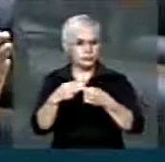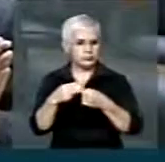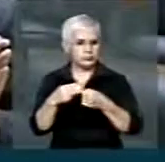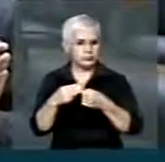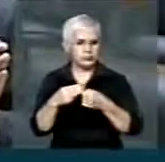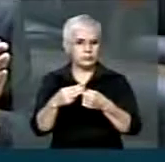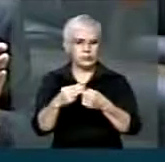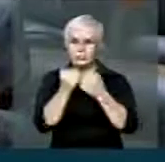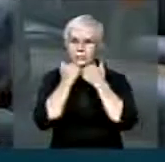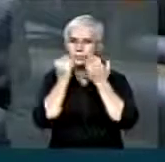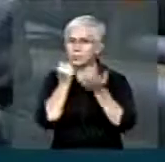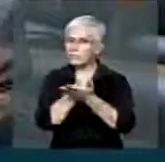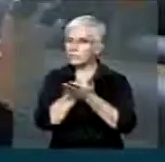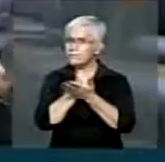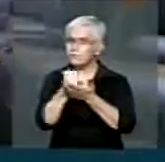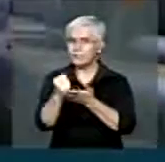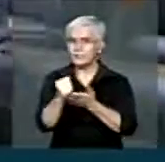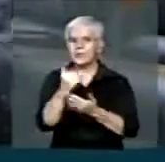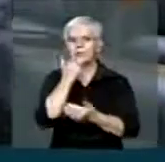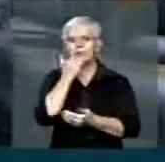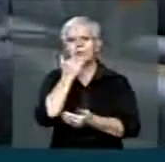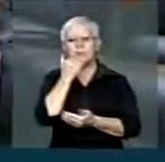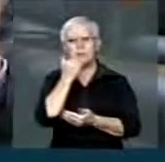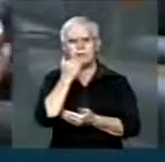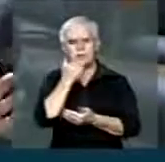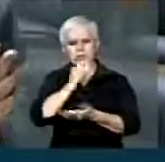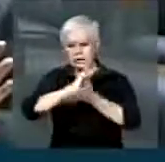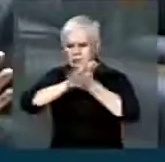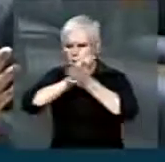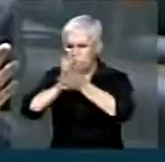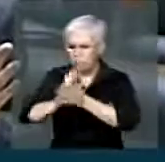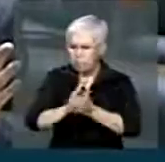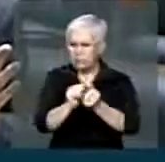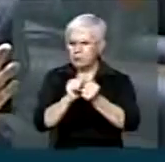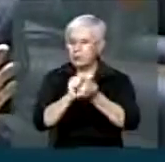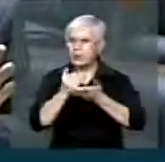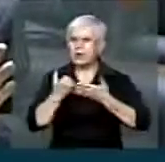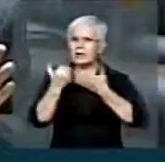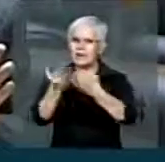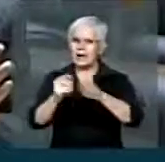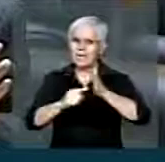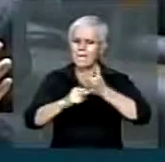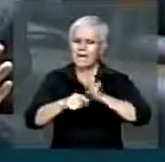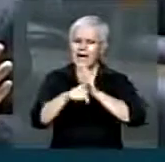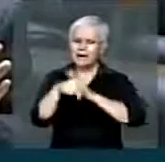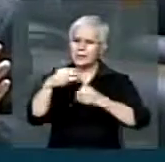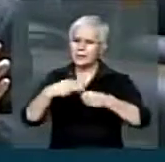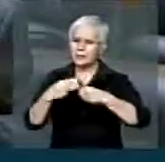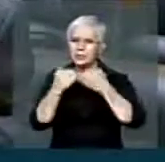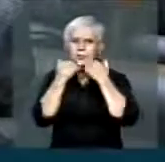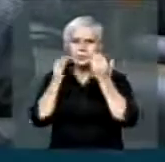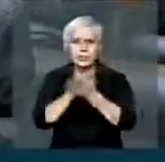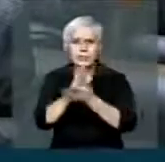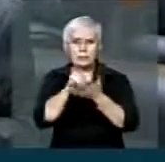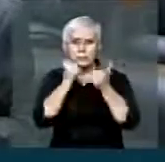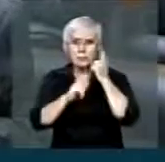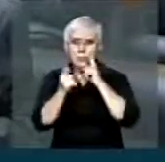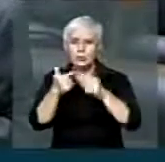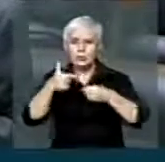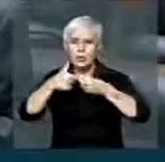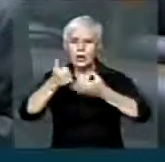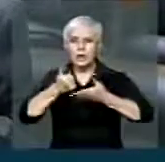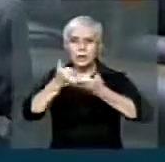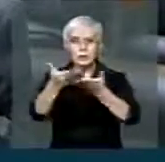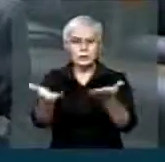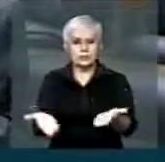município que resolva isso não adianta mandar patroa, trator para município porque eles não vão ter dinheiro para abastecer a vossa finança, tem toda razão